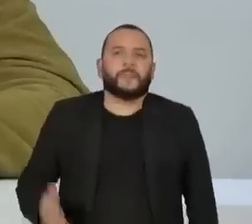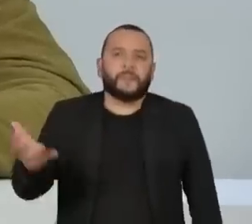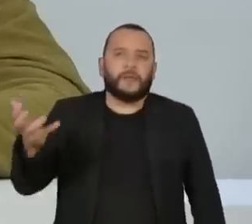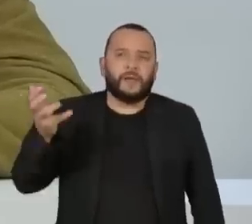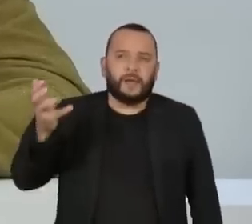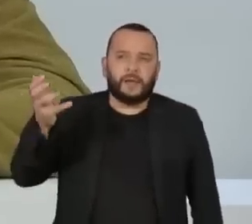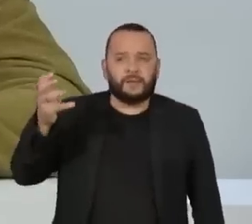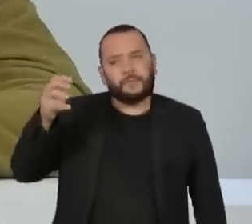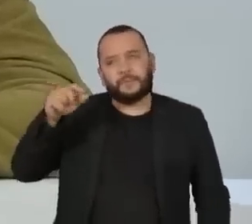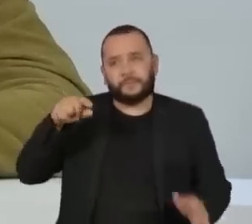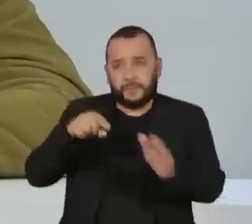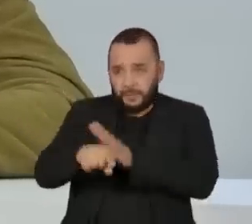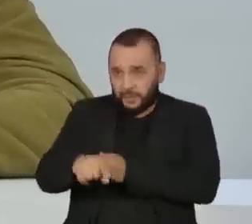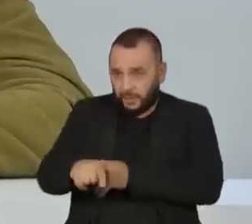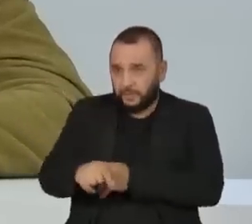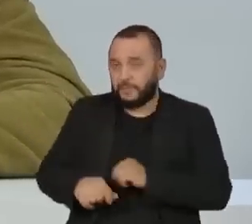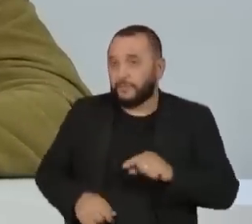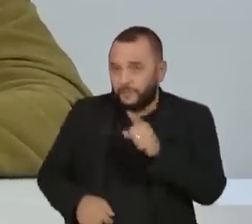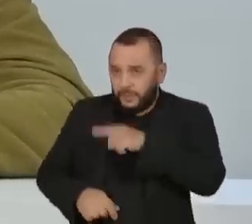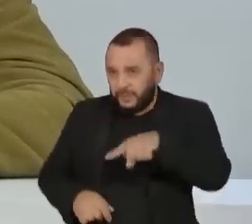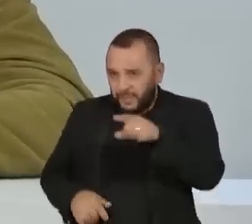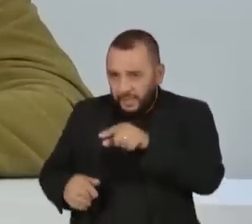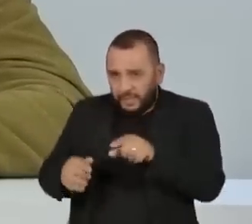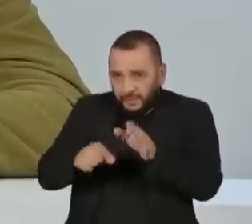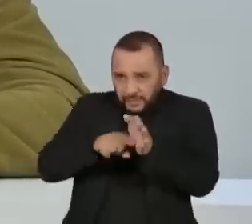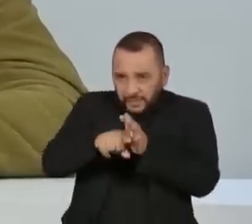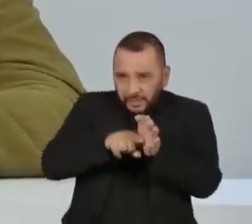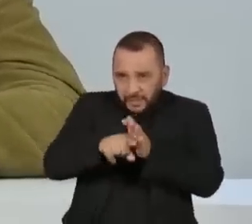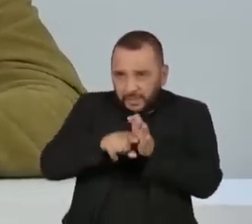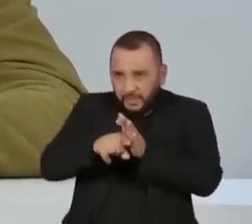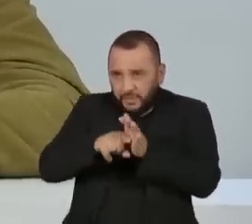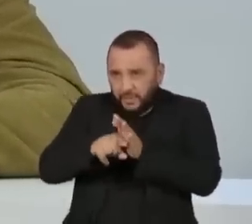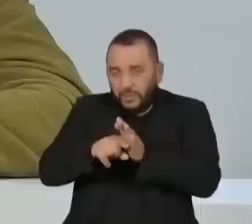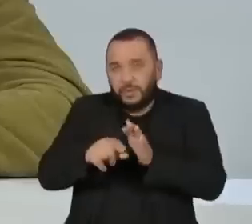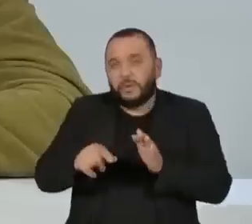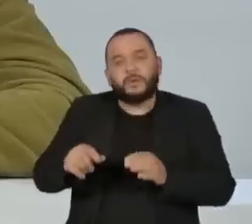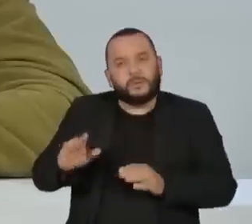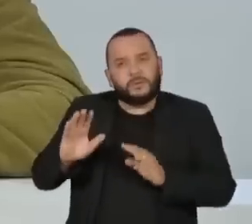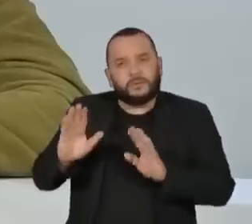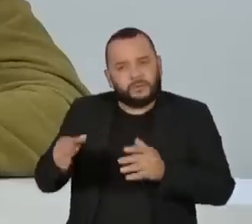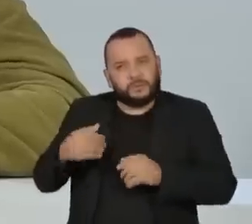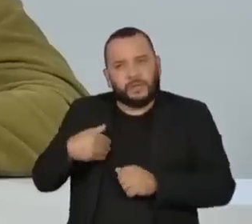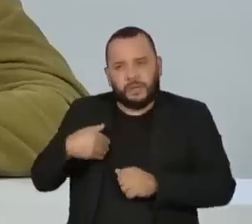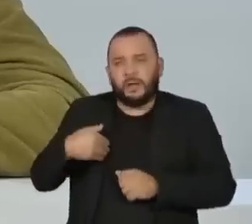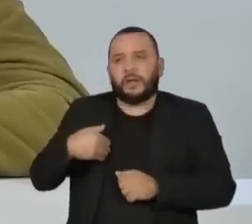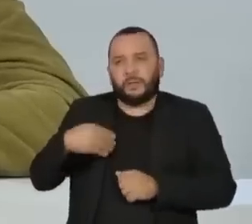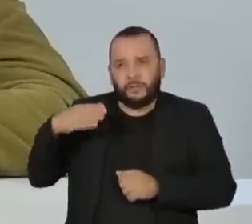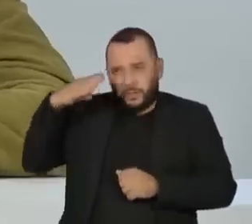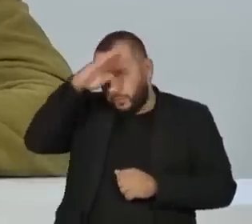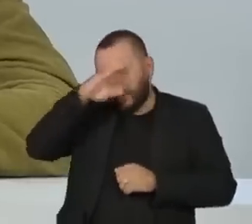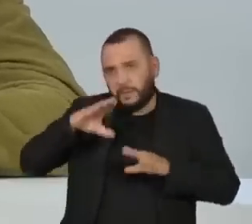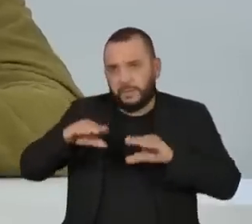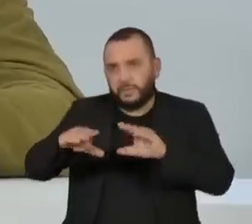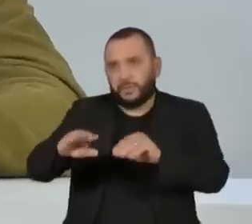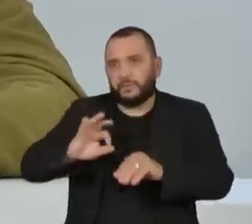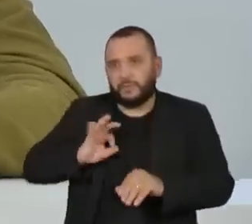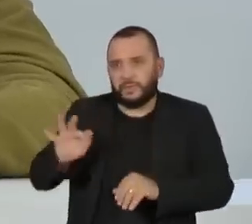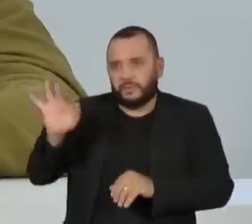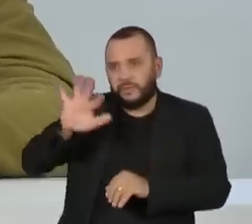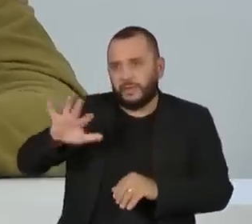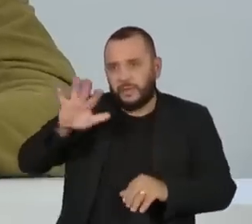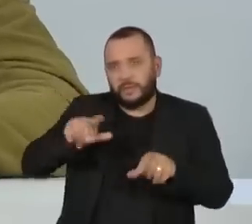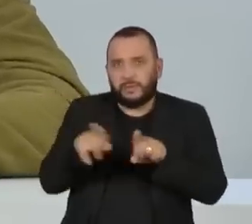esse diagnóstico incluiu algum levantamento de alguma outra interferência política, não só na Polícia Federal, mas como na Polícia